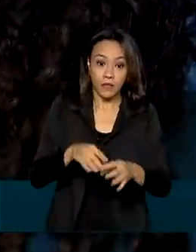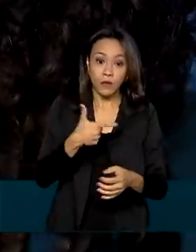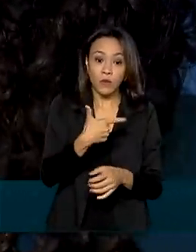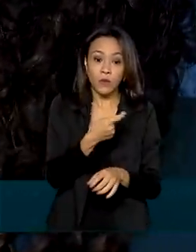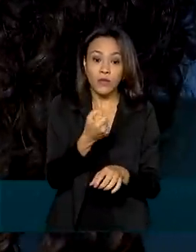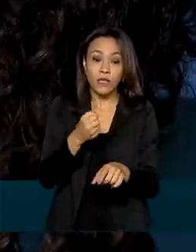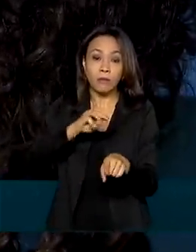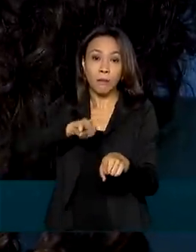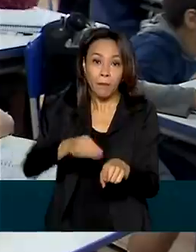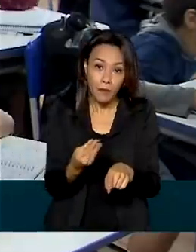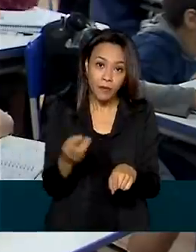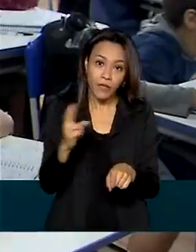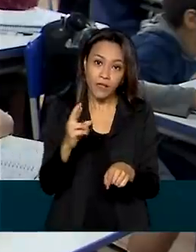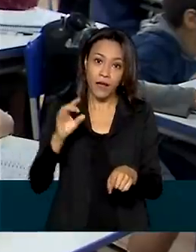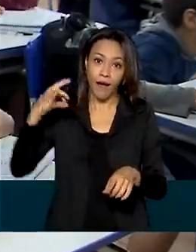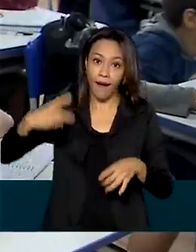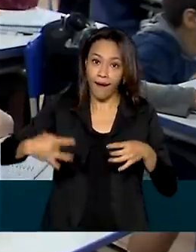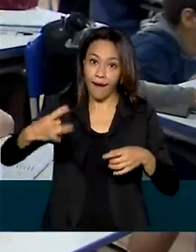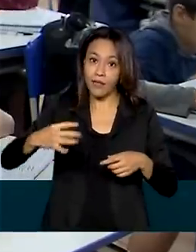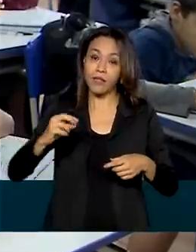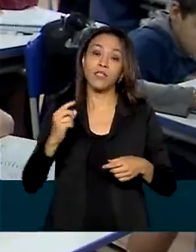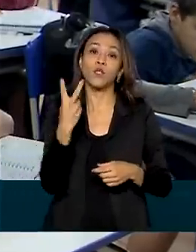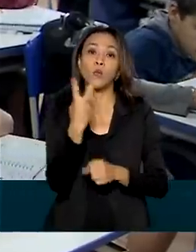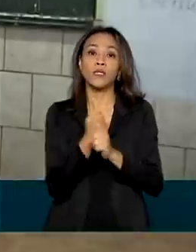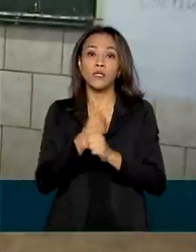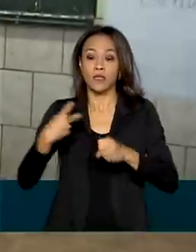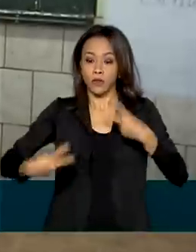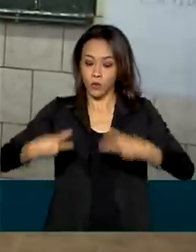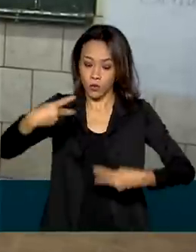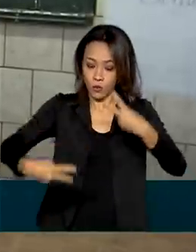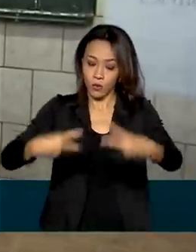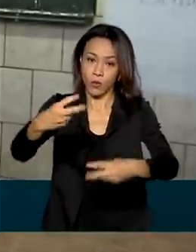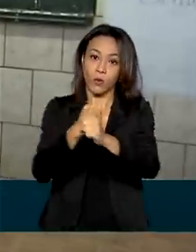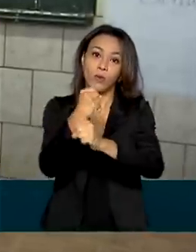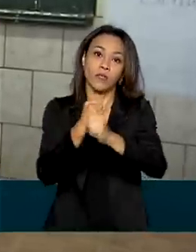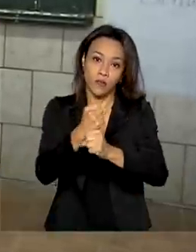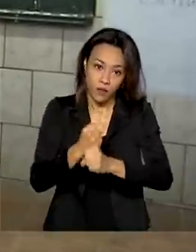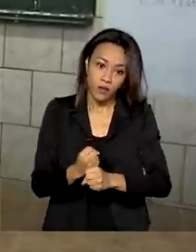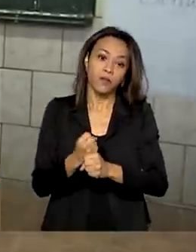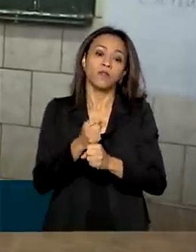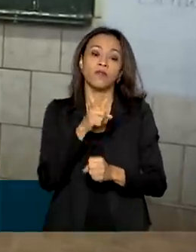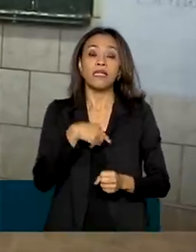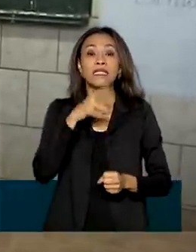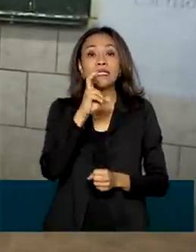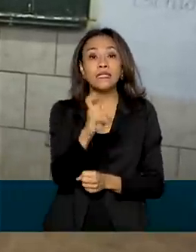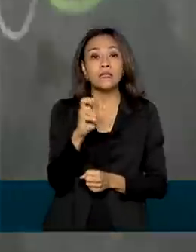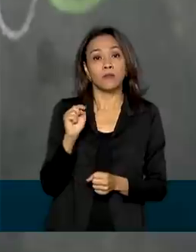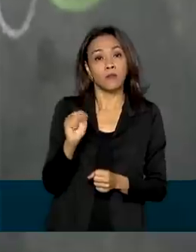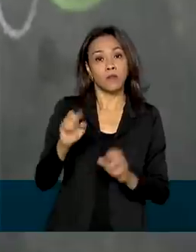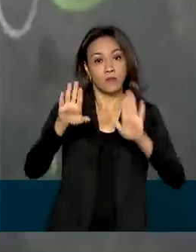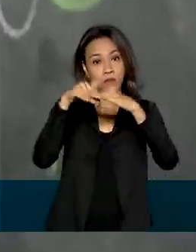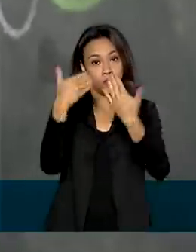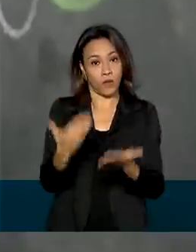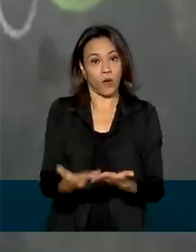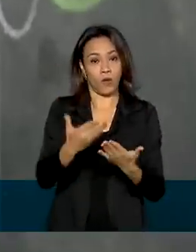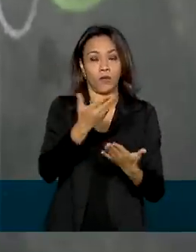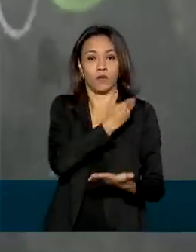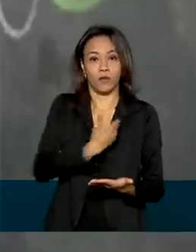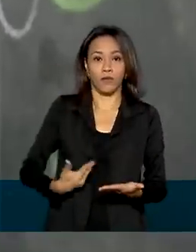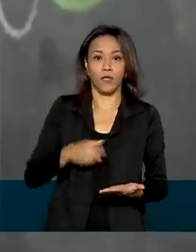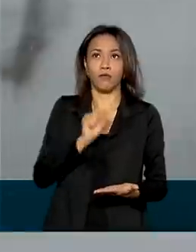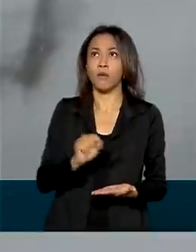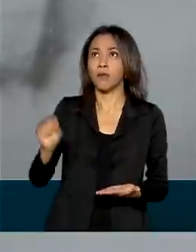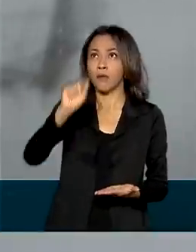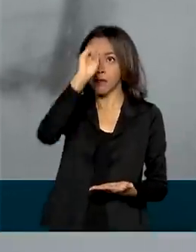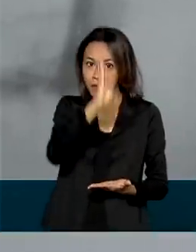a cada dois anos, beneficiando um milhão de estudantes em 5 mil escolas públicas de todo o país. Para